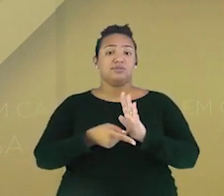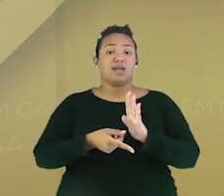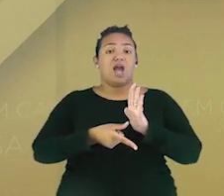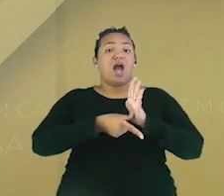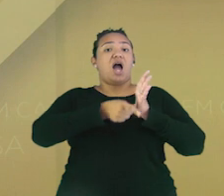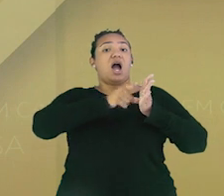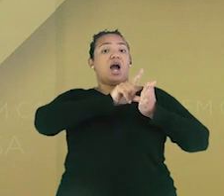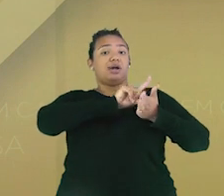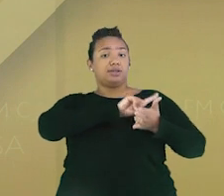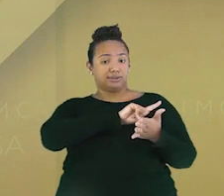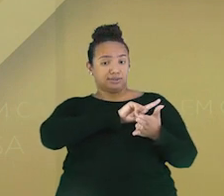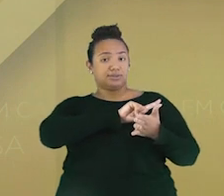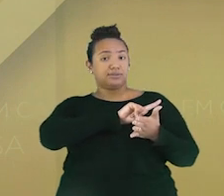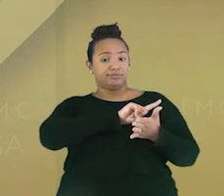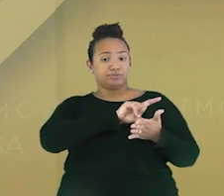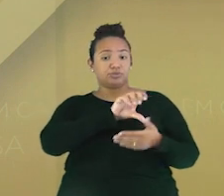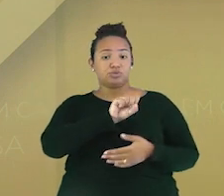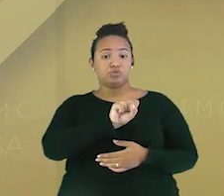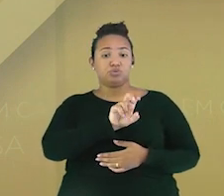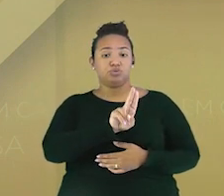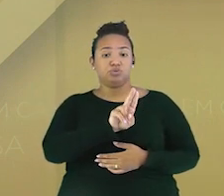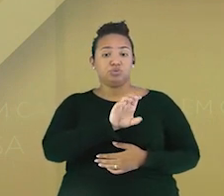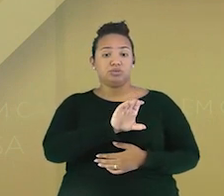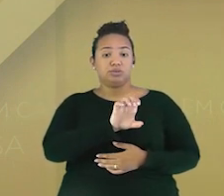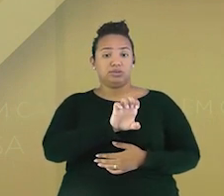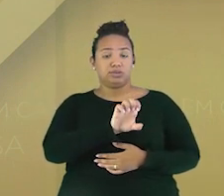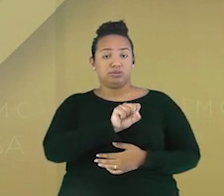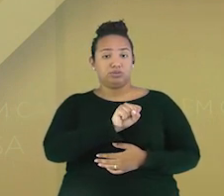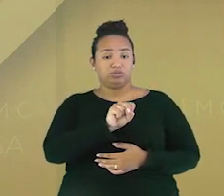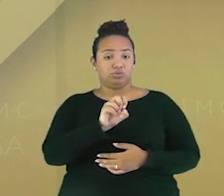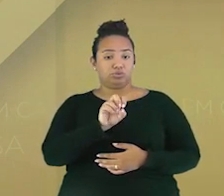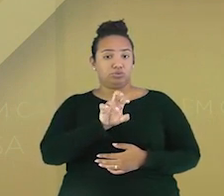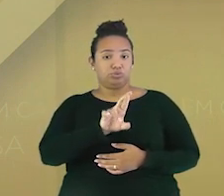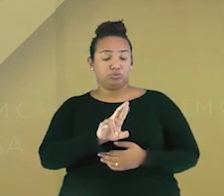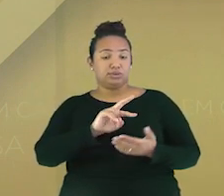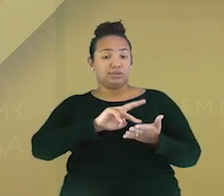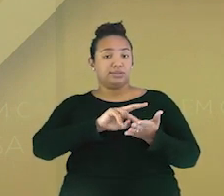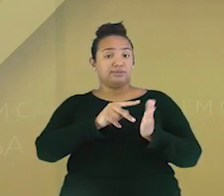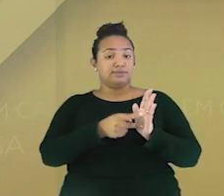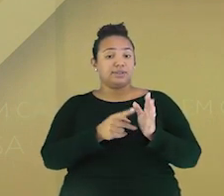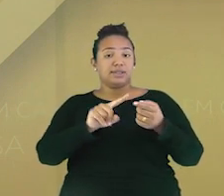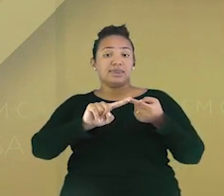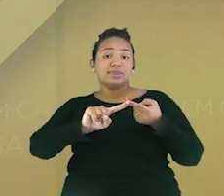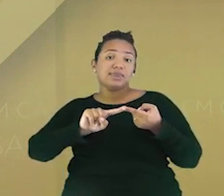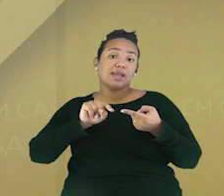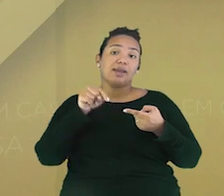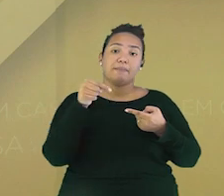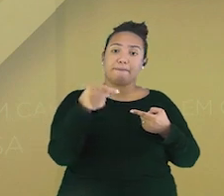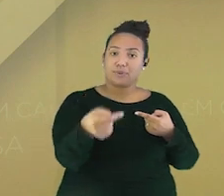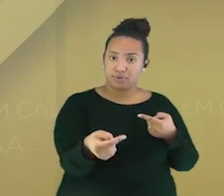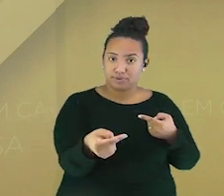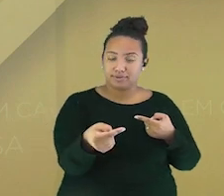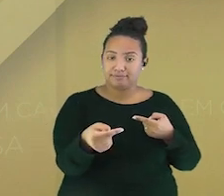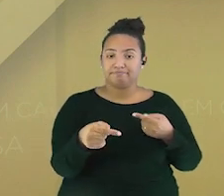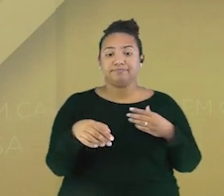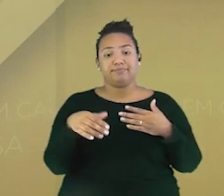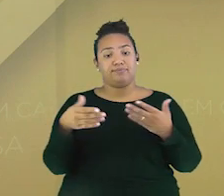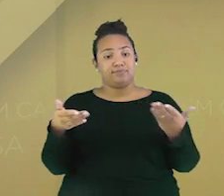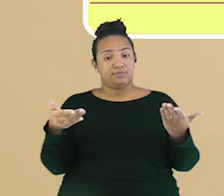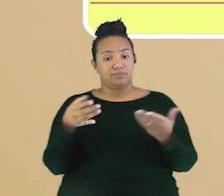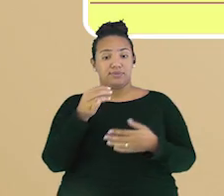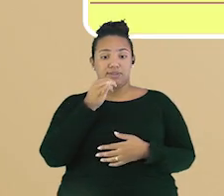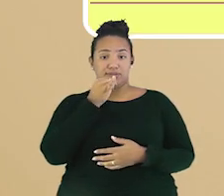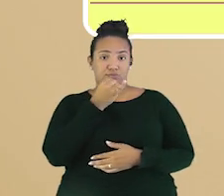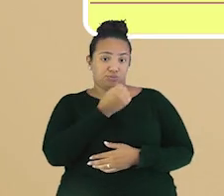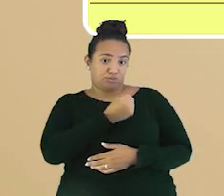significa algo que vem depois. No caso da nossa aula, os elementos que nós estamos estudando são os números.